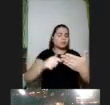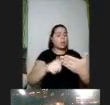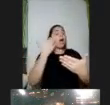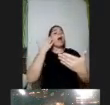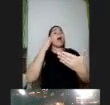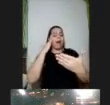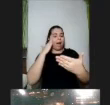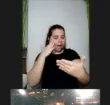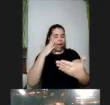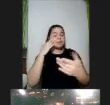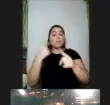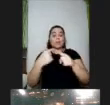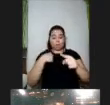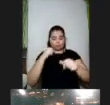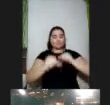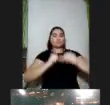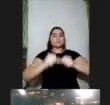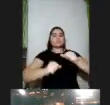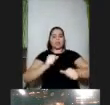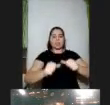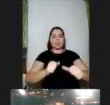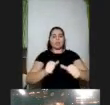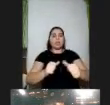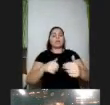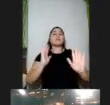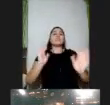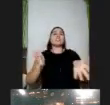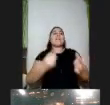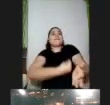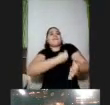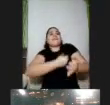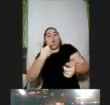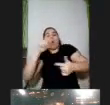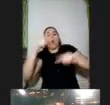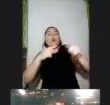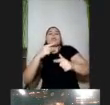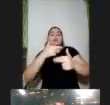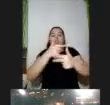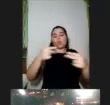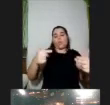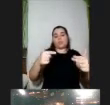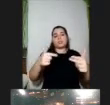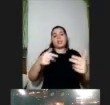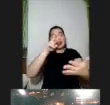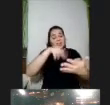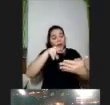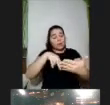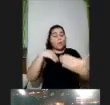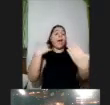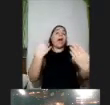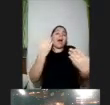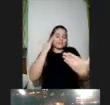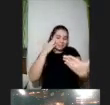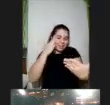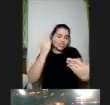são outros a gente tem mais recursos para comunicar com esses conceitos que estão sendo trazidos e produzir sentido para a gente então isso é muito comum